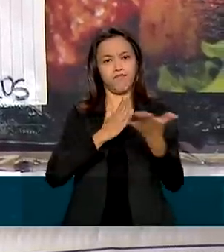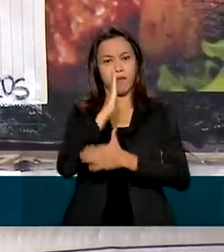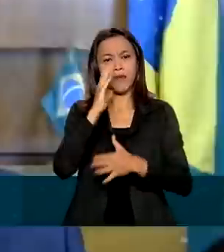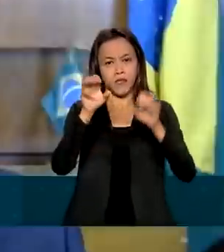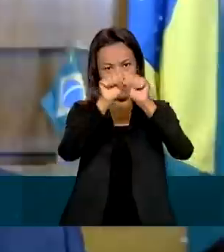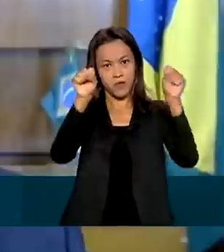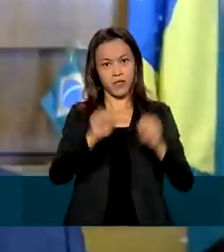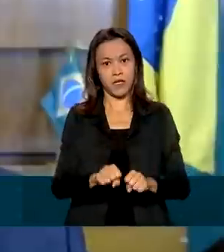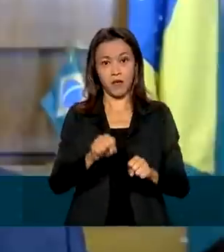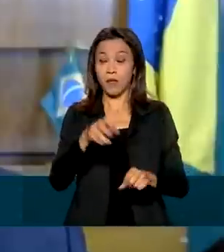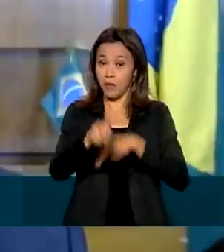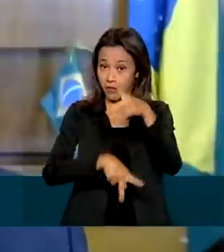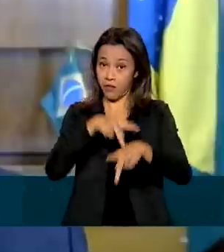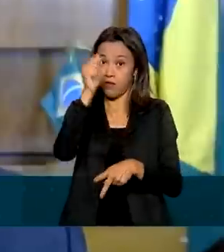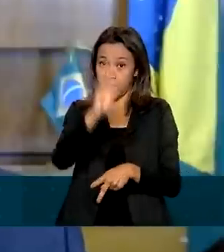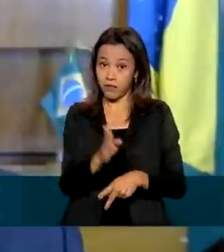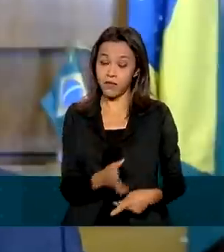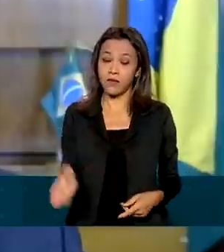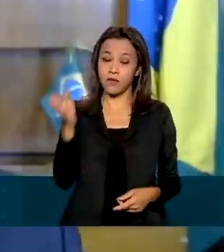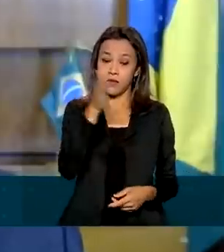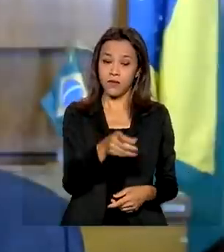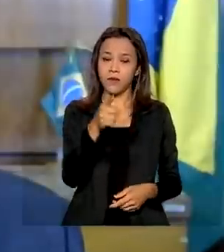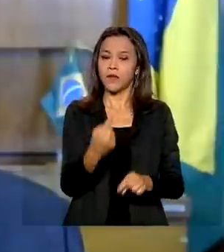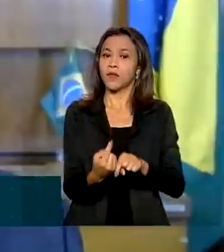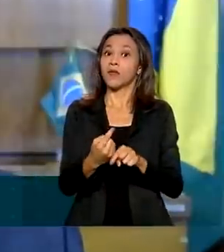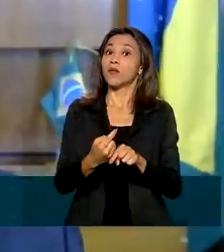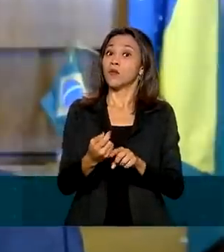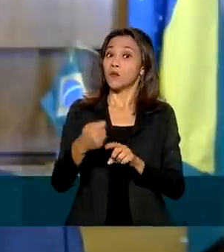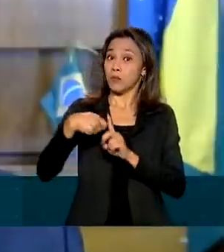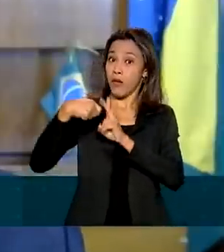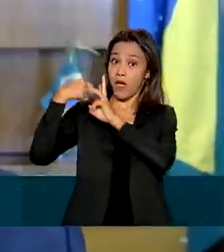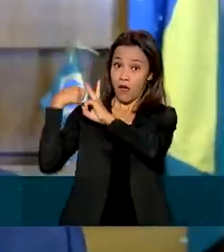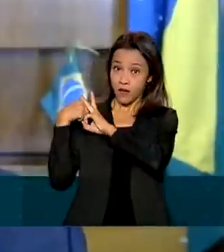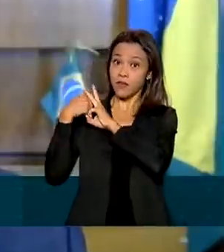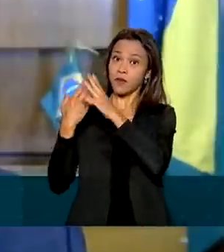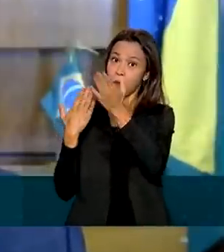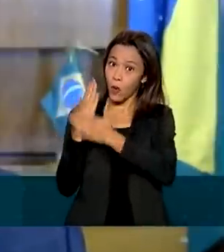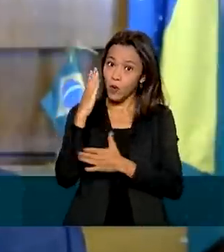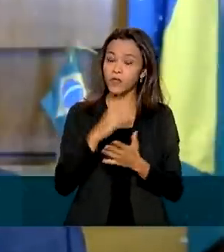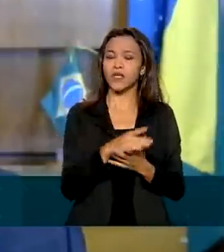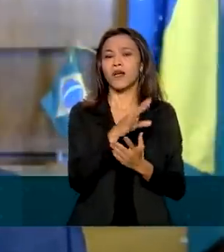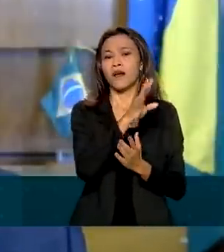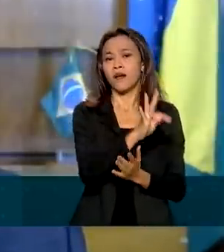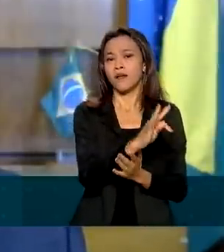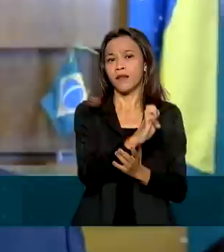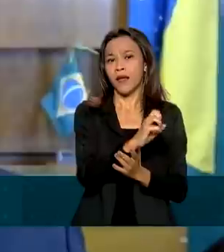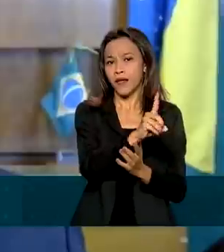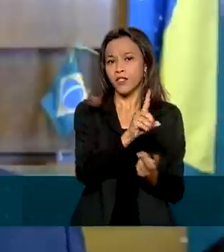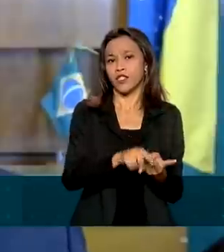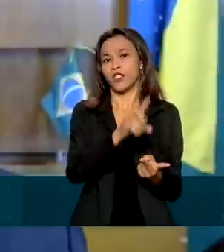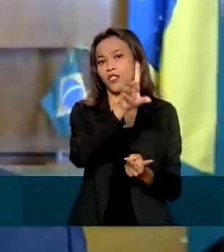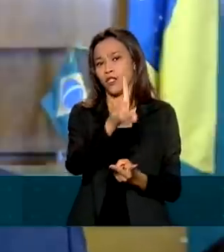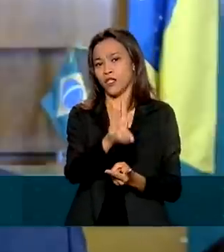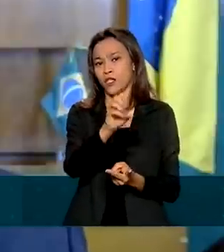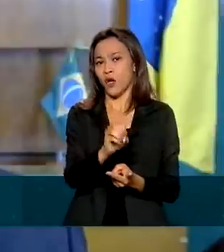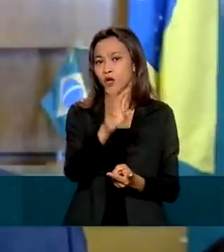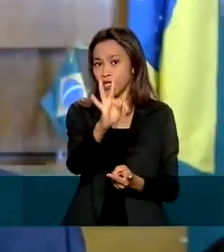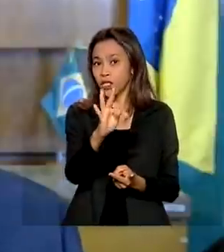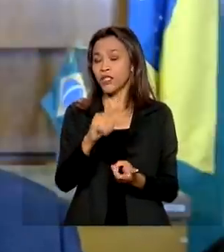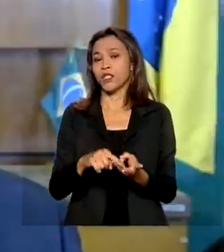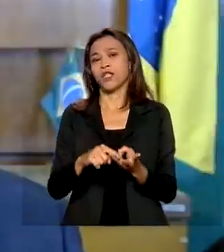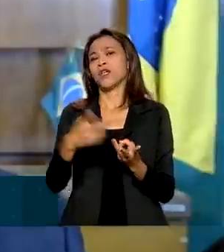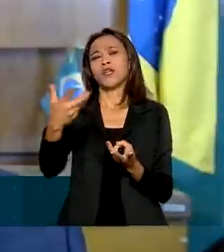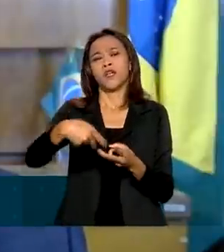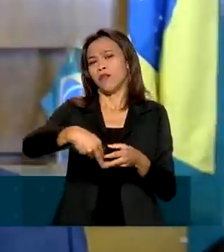brasileiros. Nos últimos meses, a quantidade de PIX superou a quantidade de TED, DOCs, cheques e boletos somados